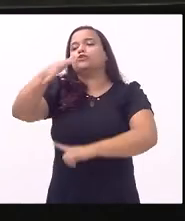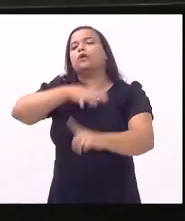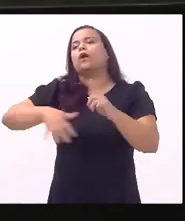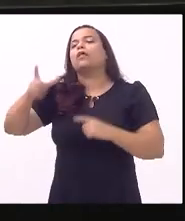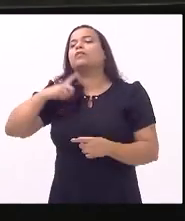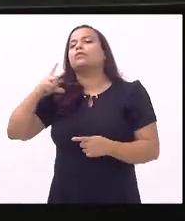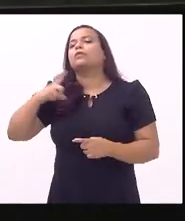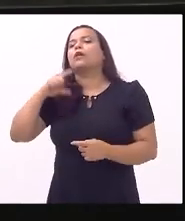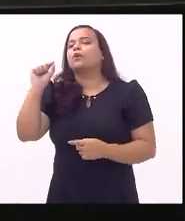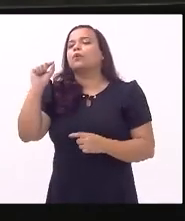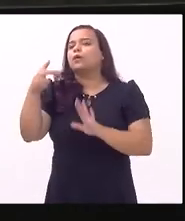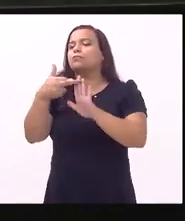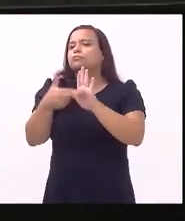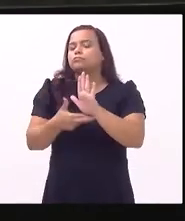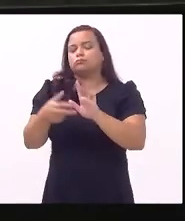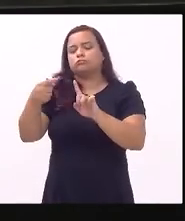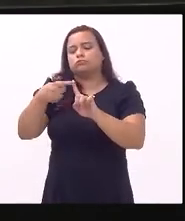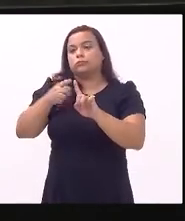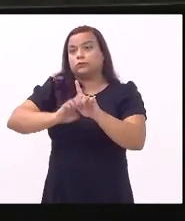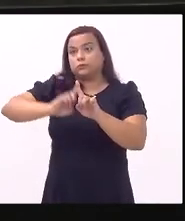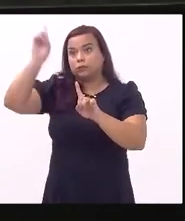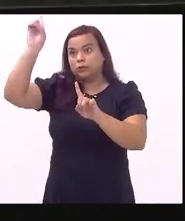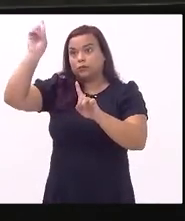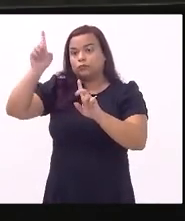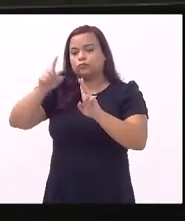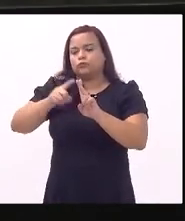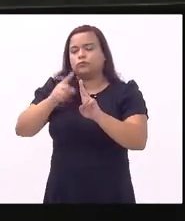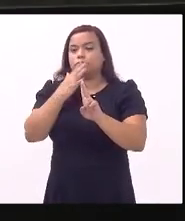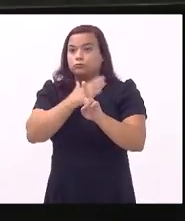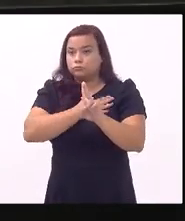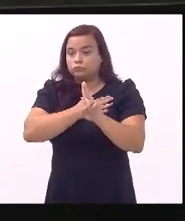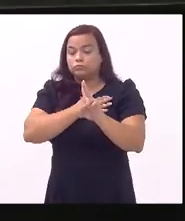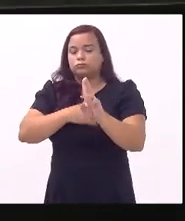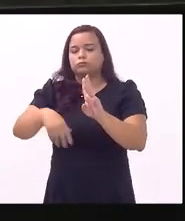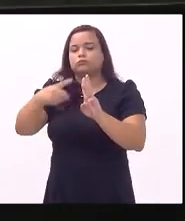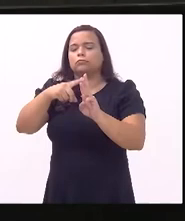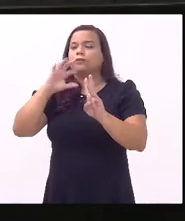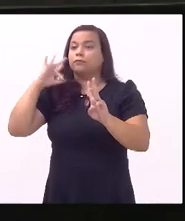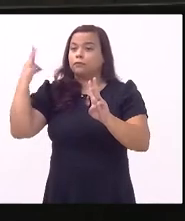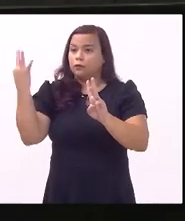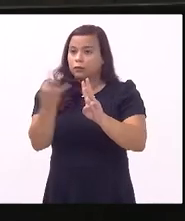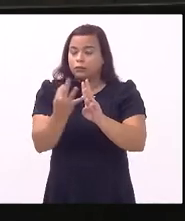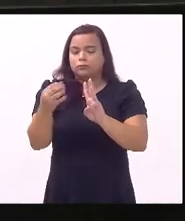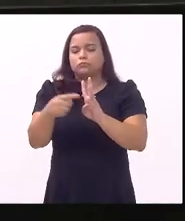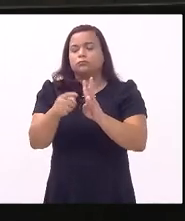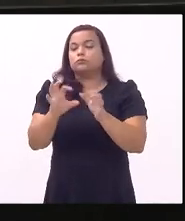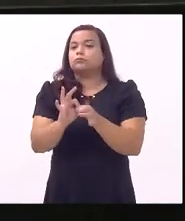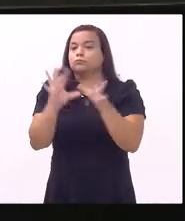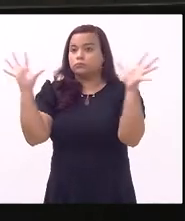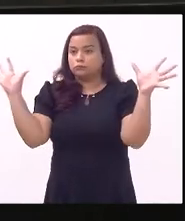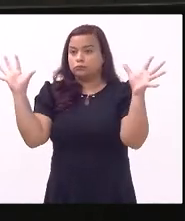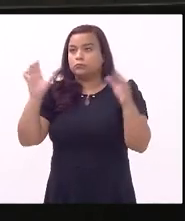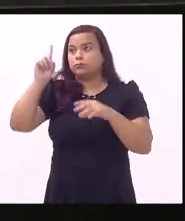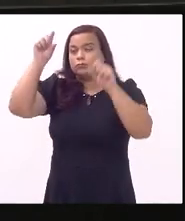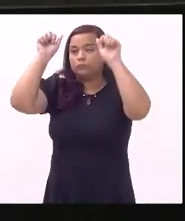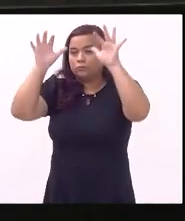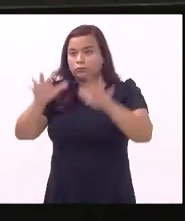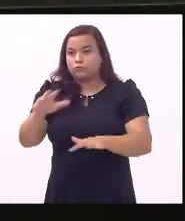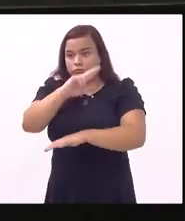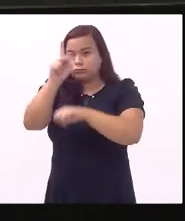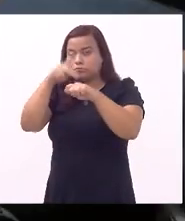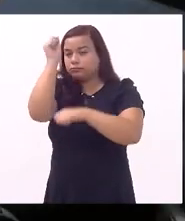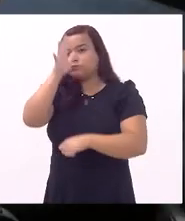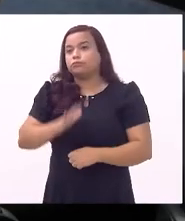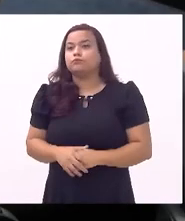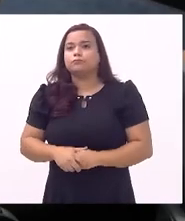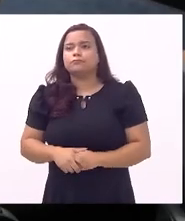tem como preceito Deus pátria família e liberdade que Deus abençoe o nosso país